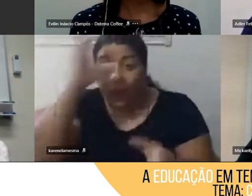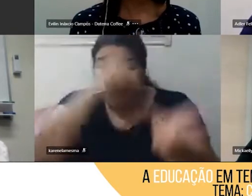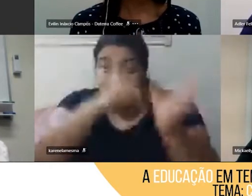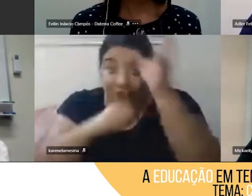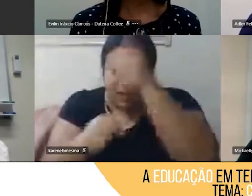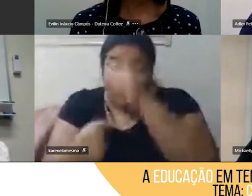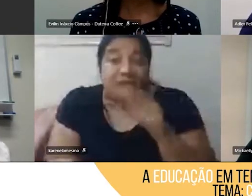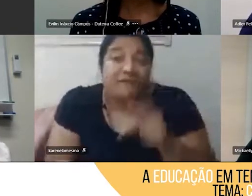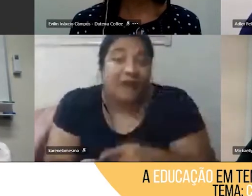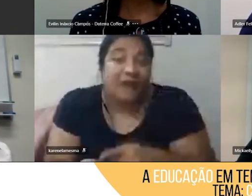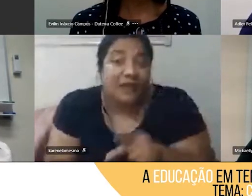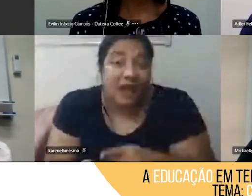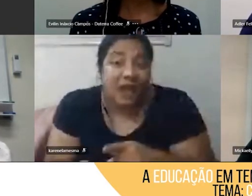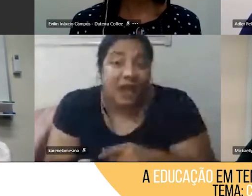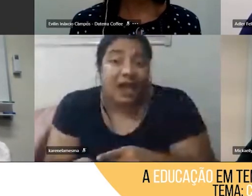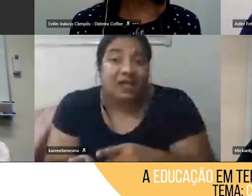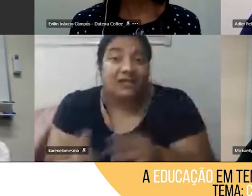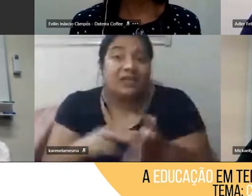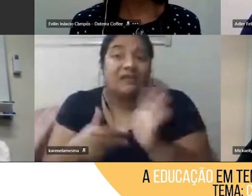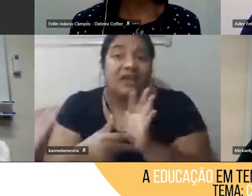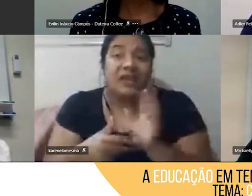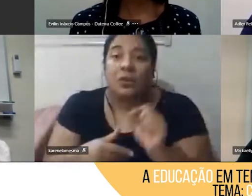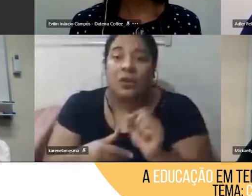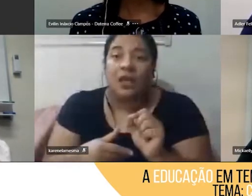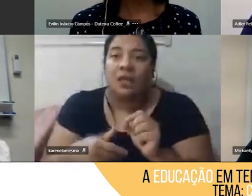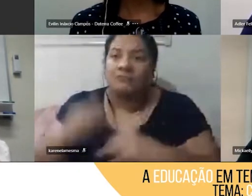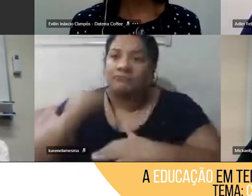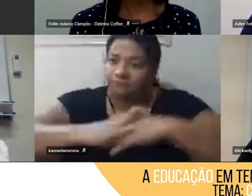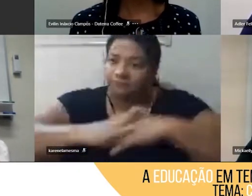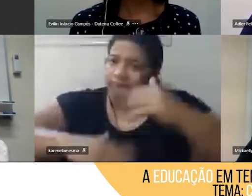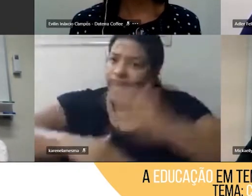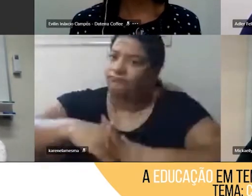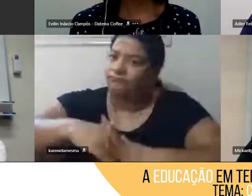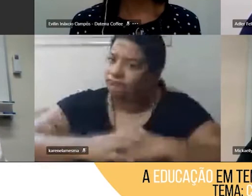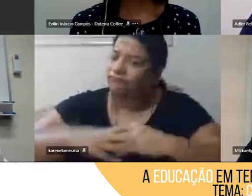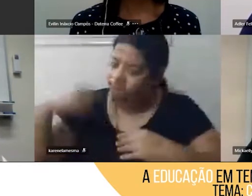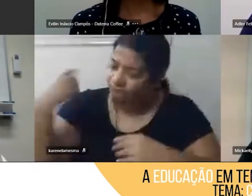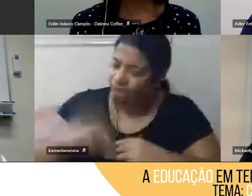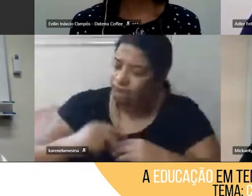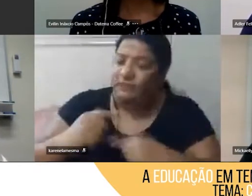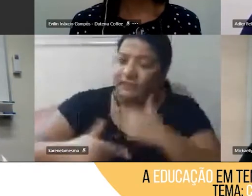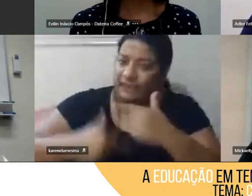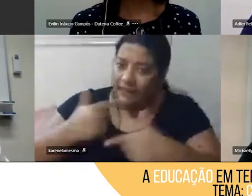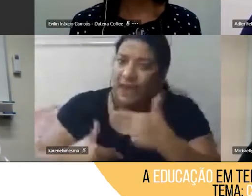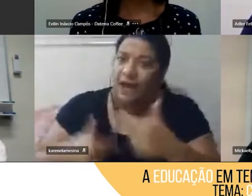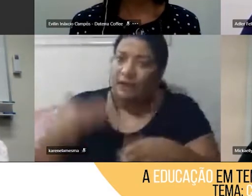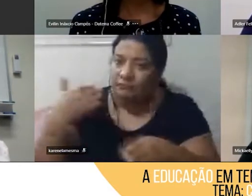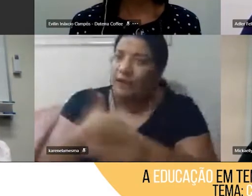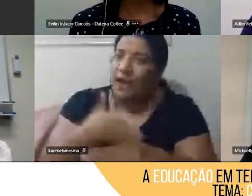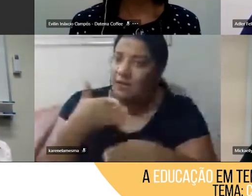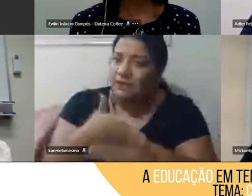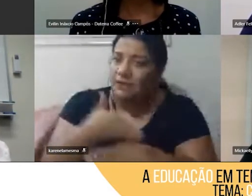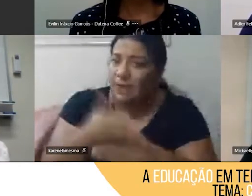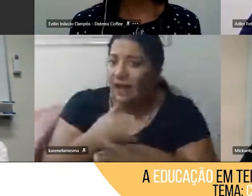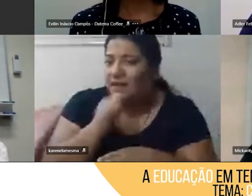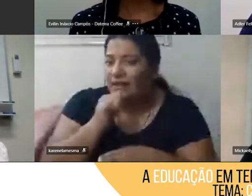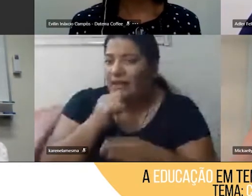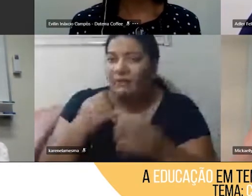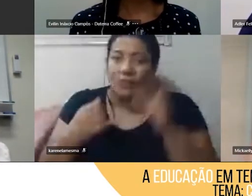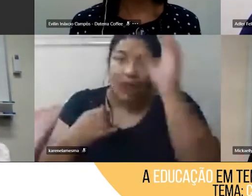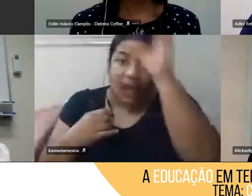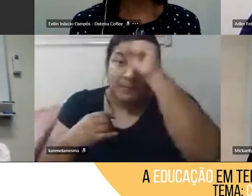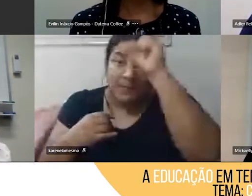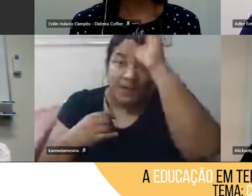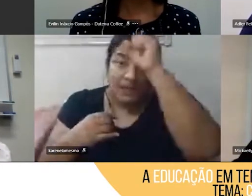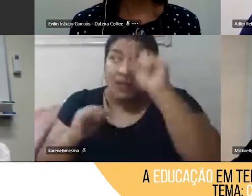consegue estimular o mão na massa. Então, tudo que a gente aprende, se a gente não coloca em